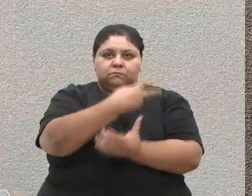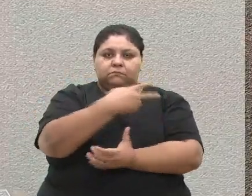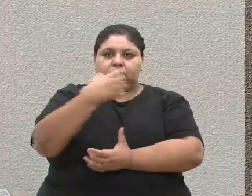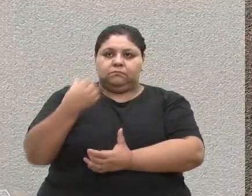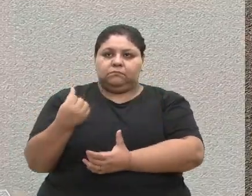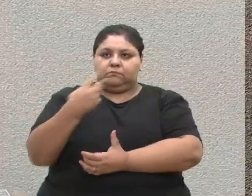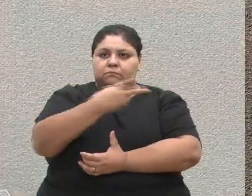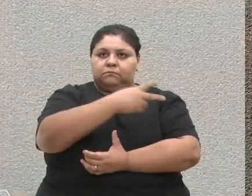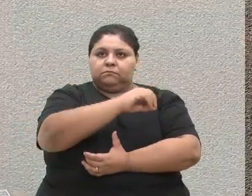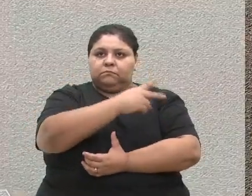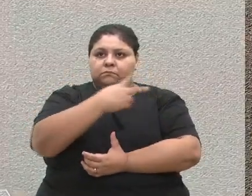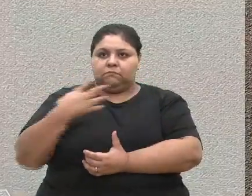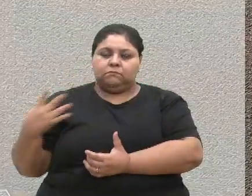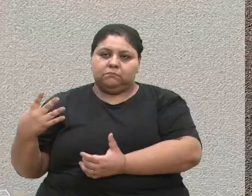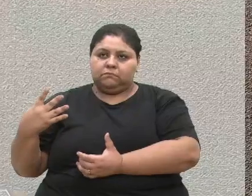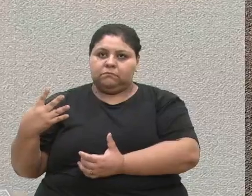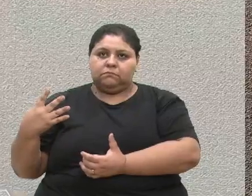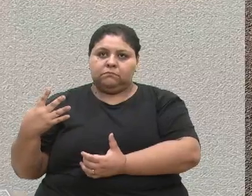-2024.